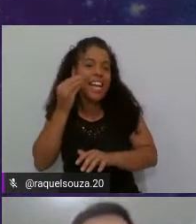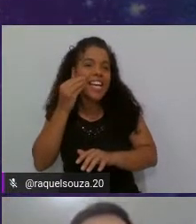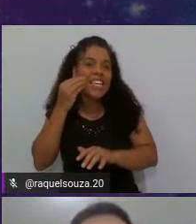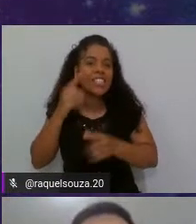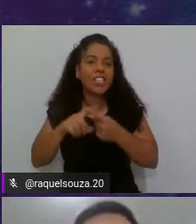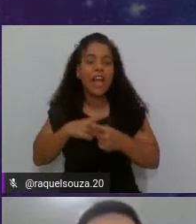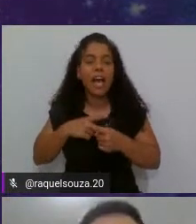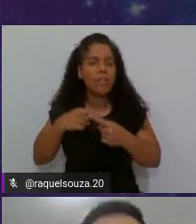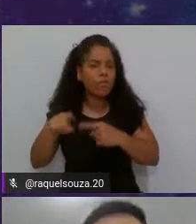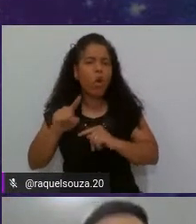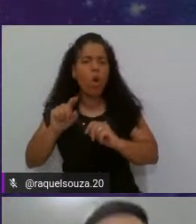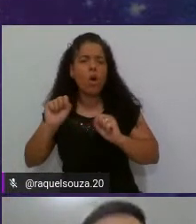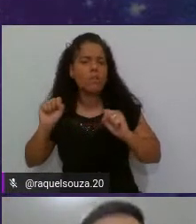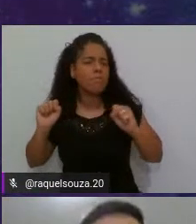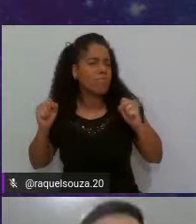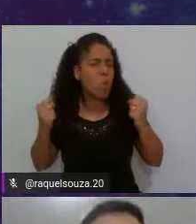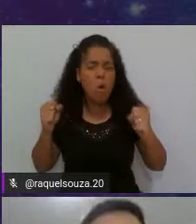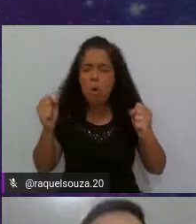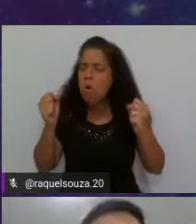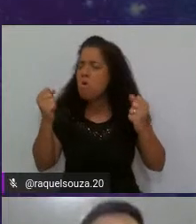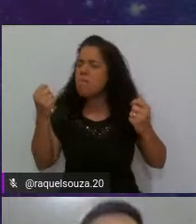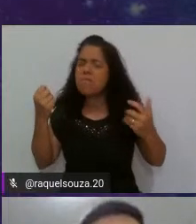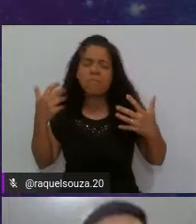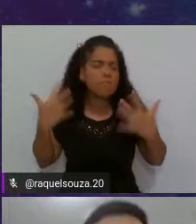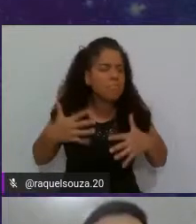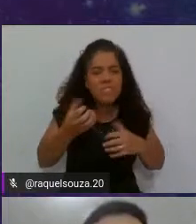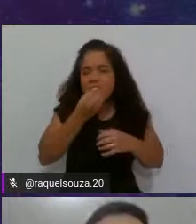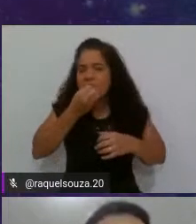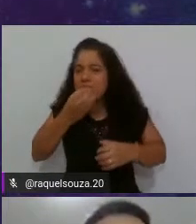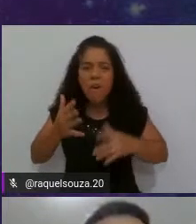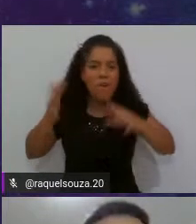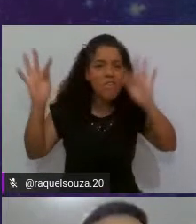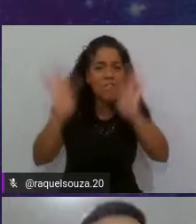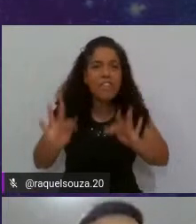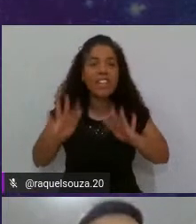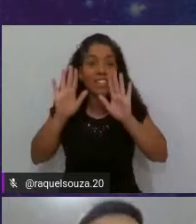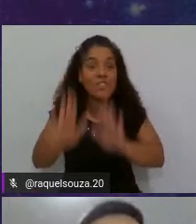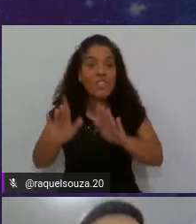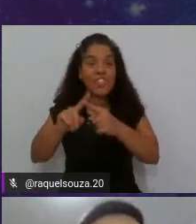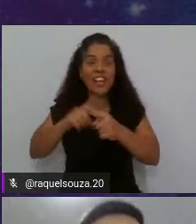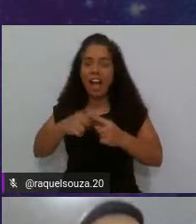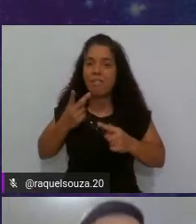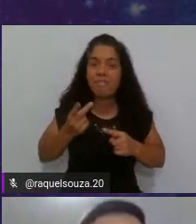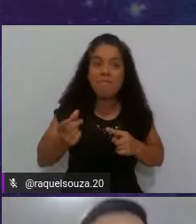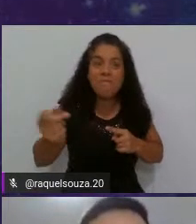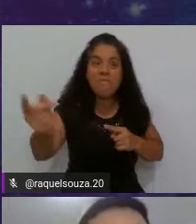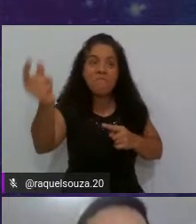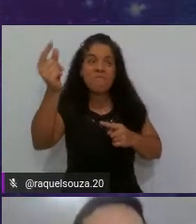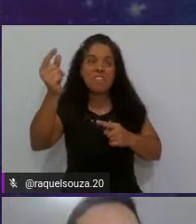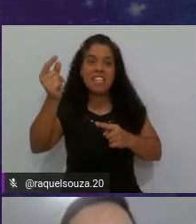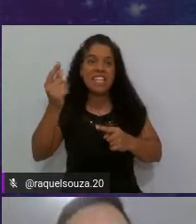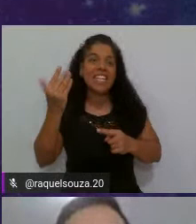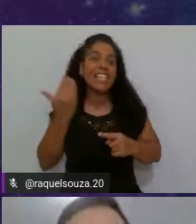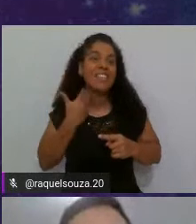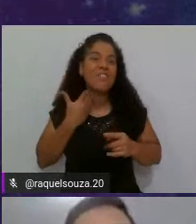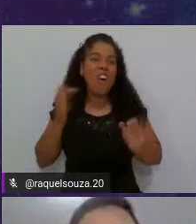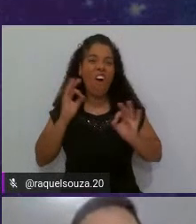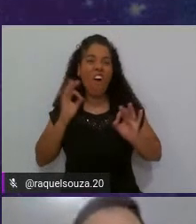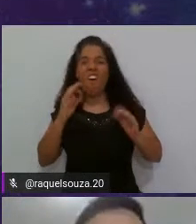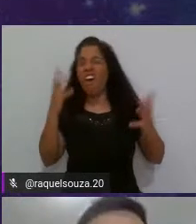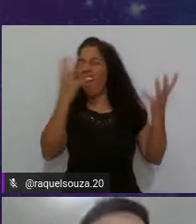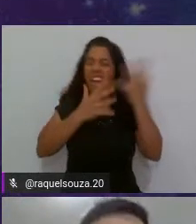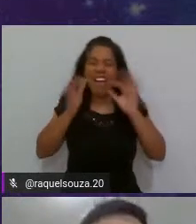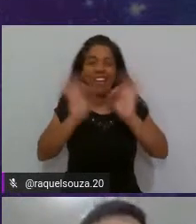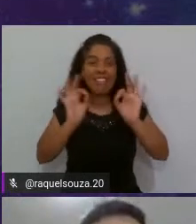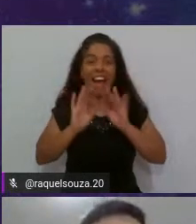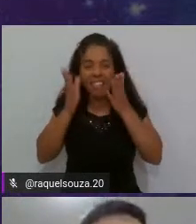adorou, se divertiu, ficou feliz. Aqui é que eu vou vir e ver o resto da minha vida, sem me estressar. E aí, de